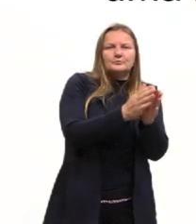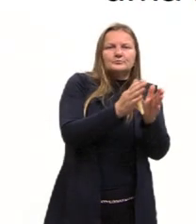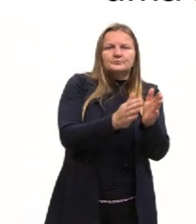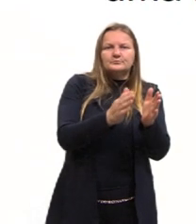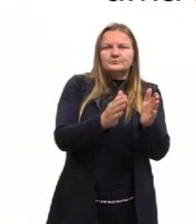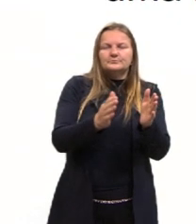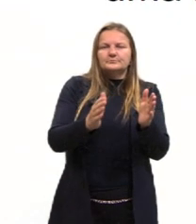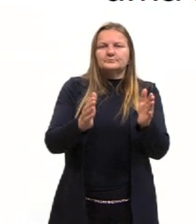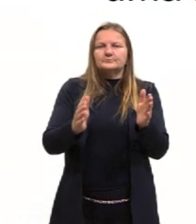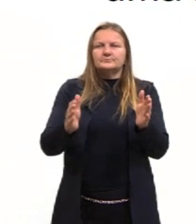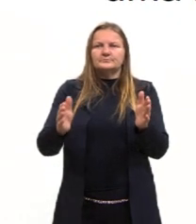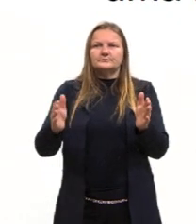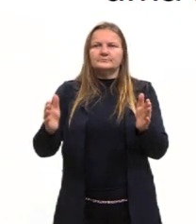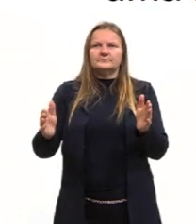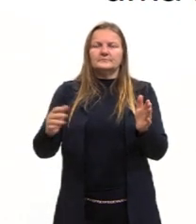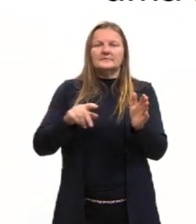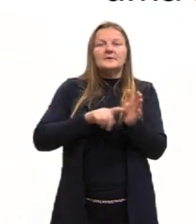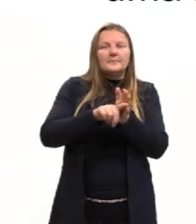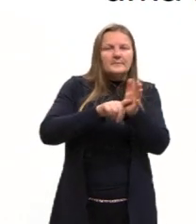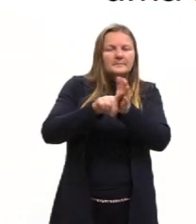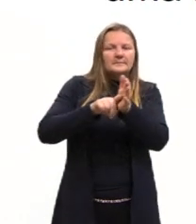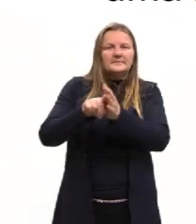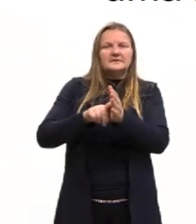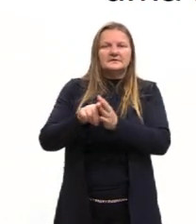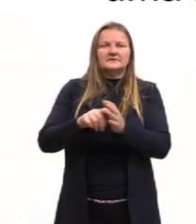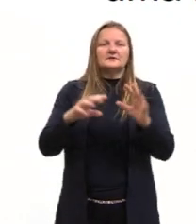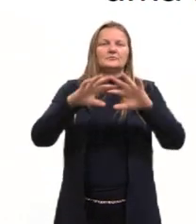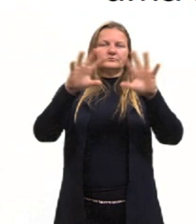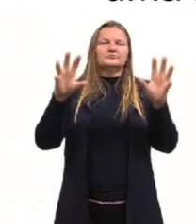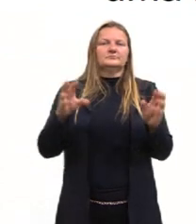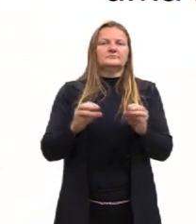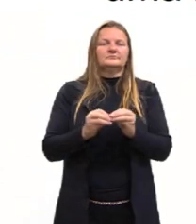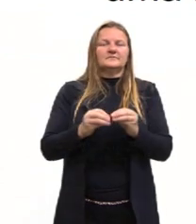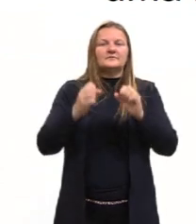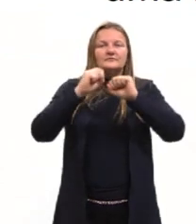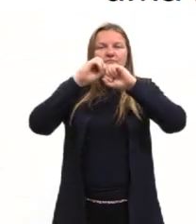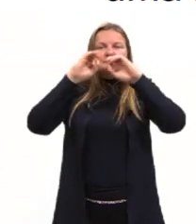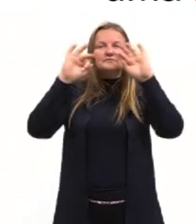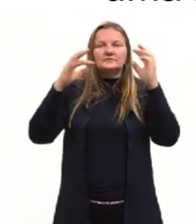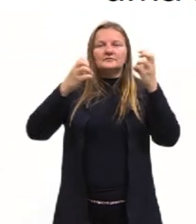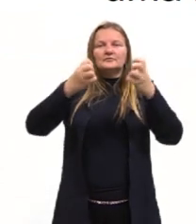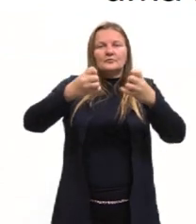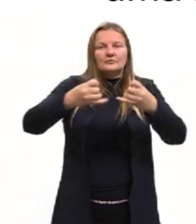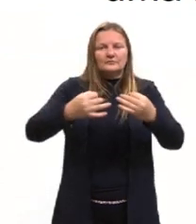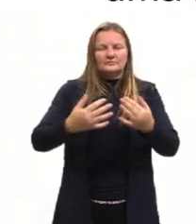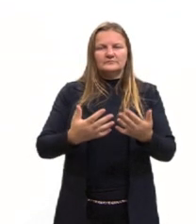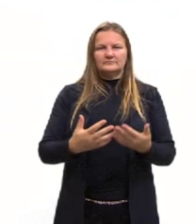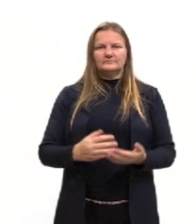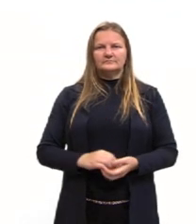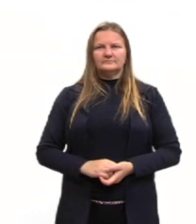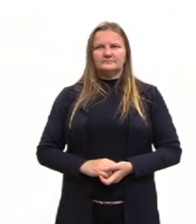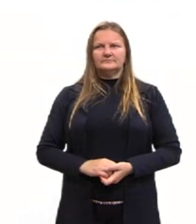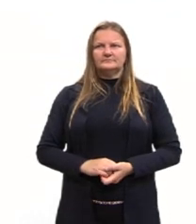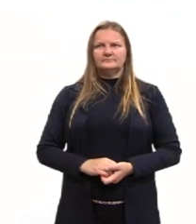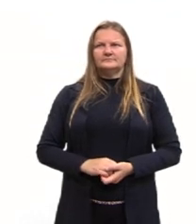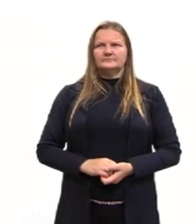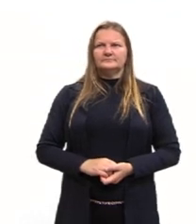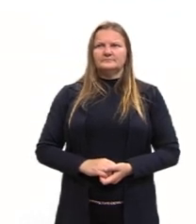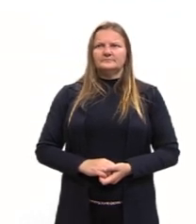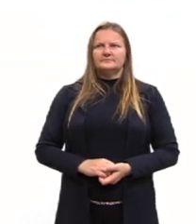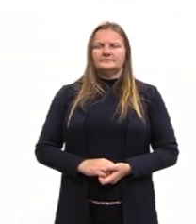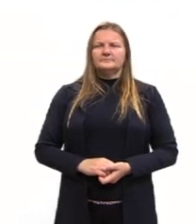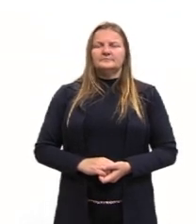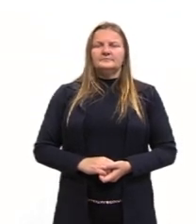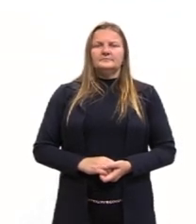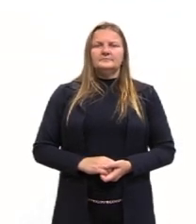uma pesquisa. Claro que de uma forma bem resumida, para a gente entender bem os processos. E aí